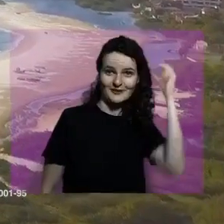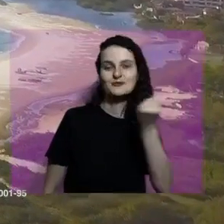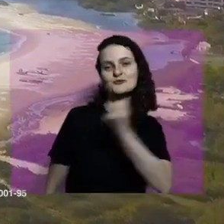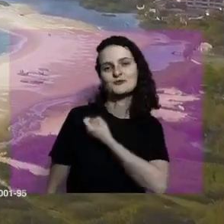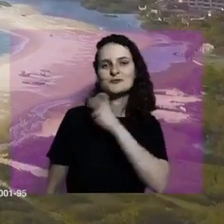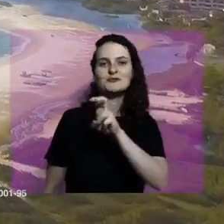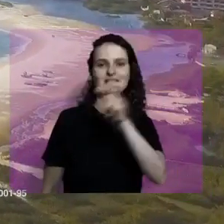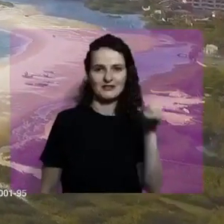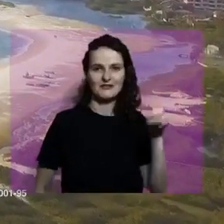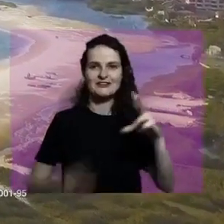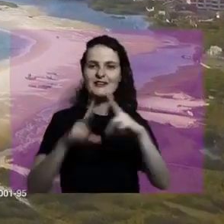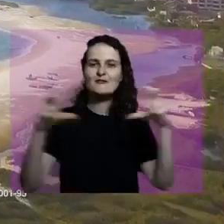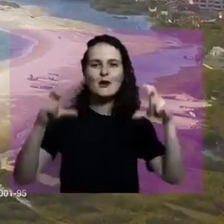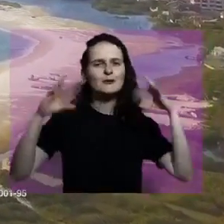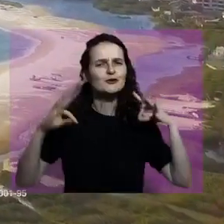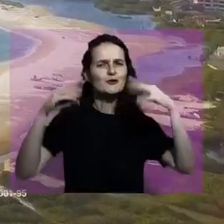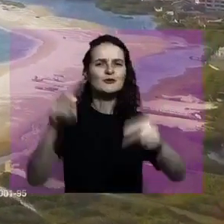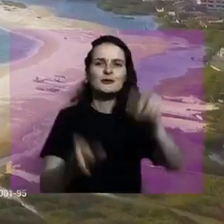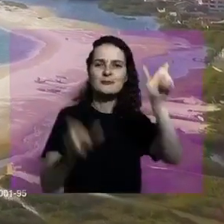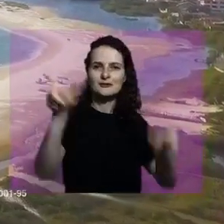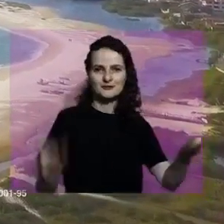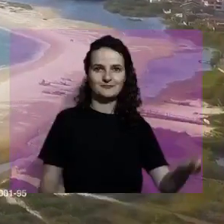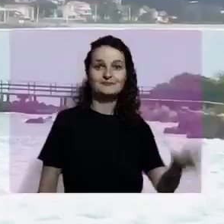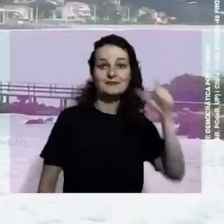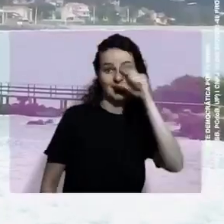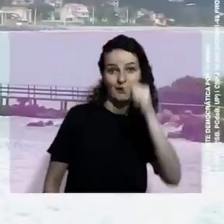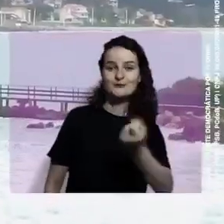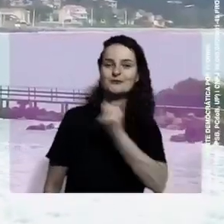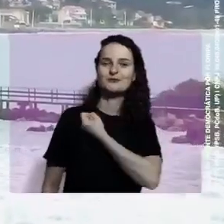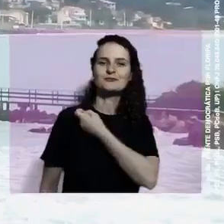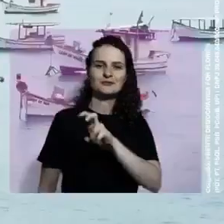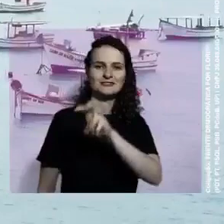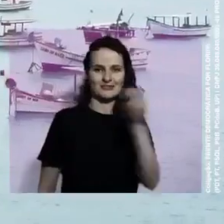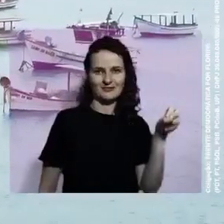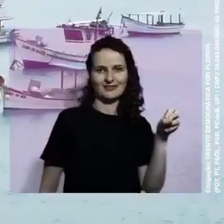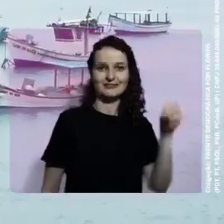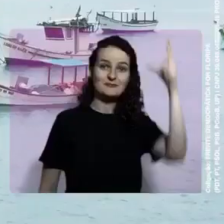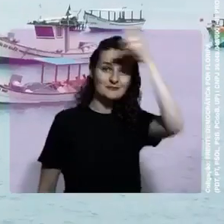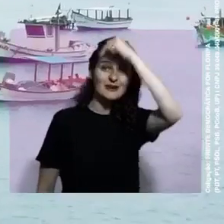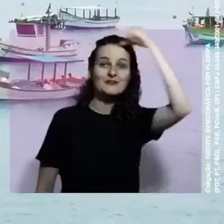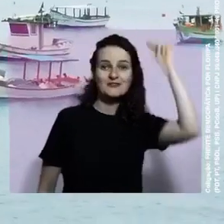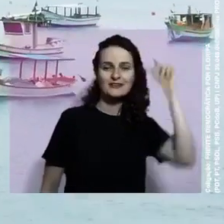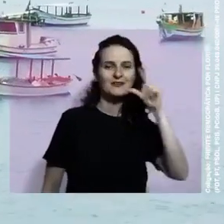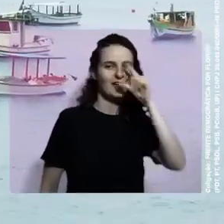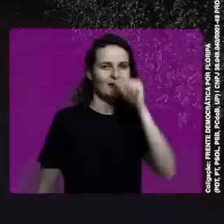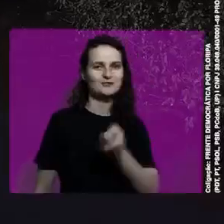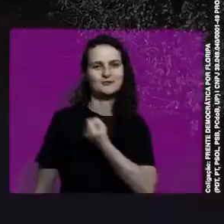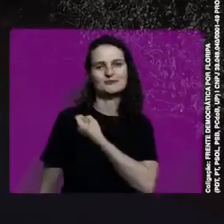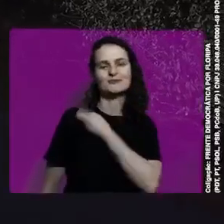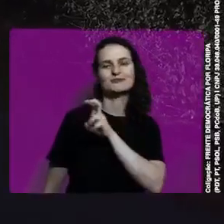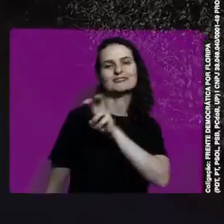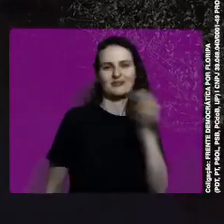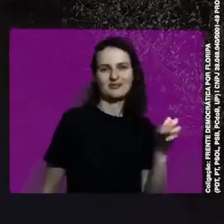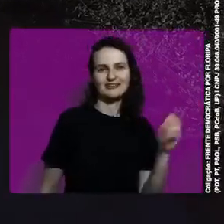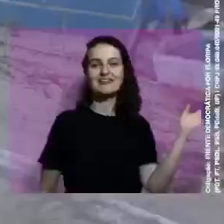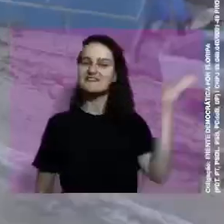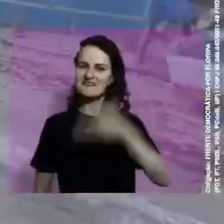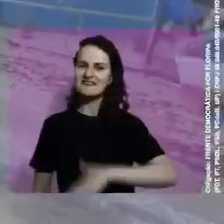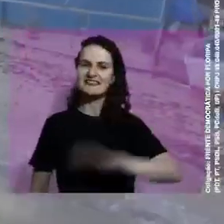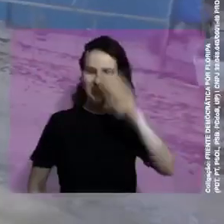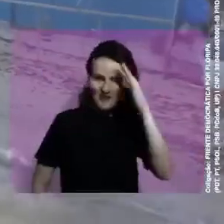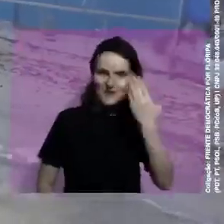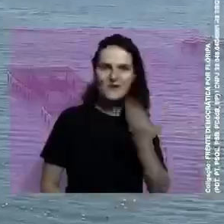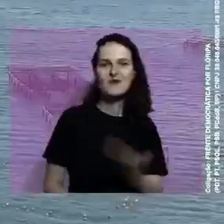Elson Prefeito 50, por uma Floripa de toda a nossa gente. Elson 50, Prefeito é Elson